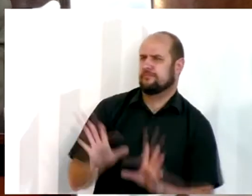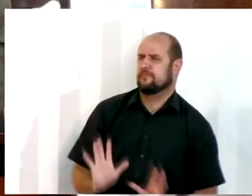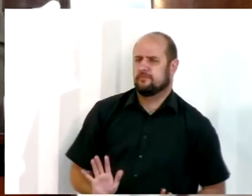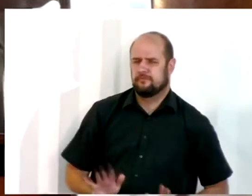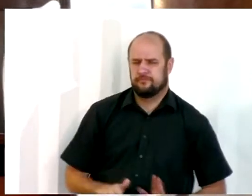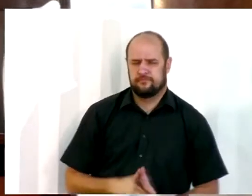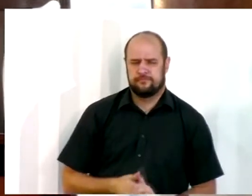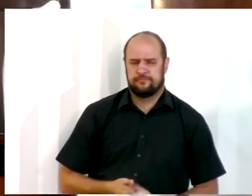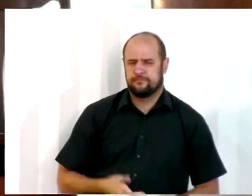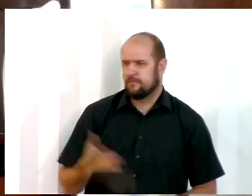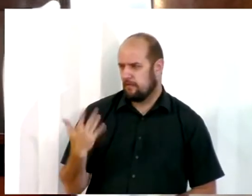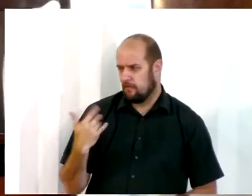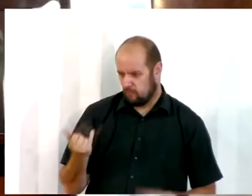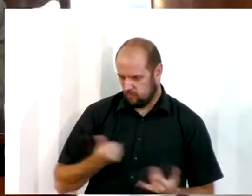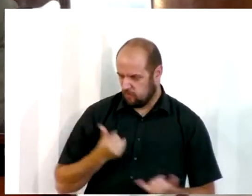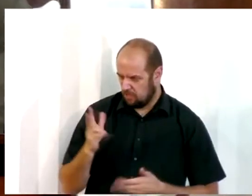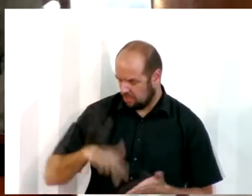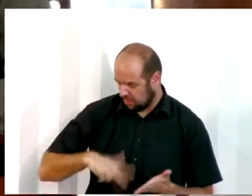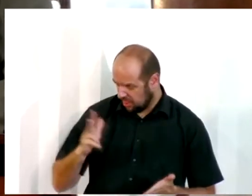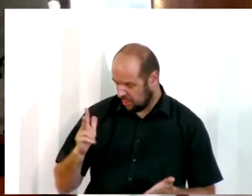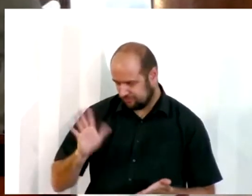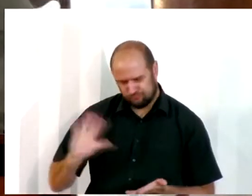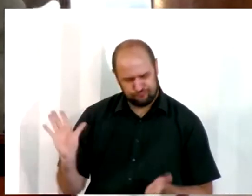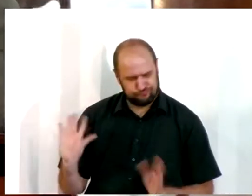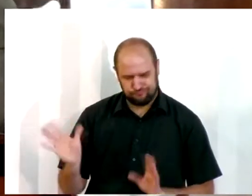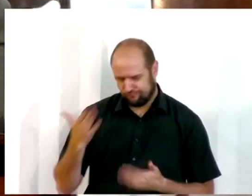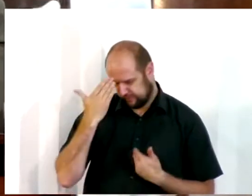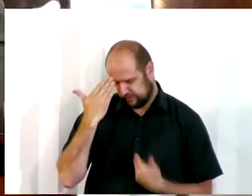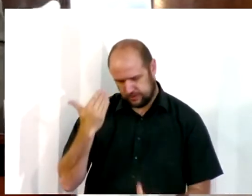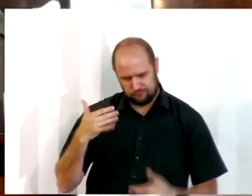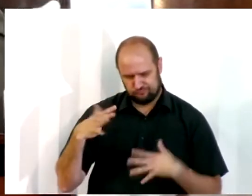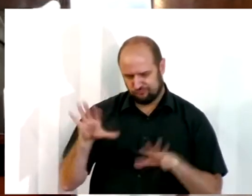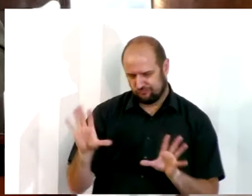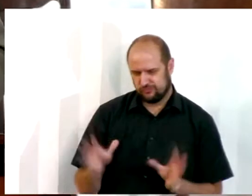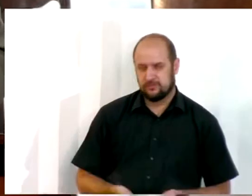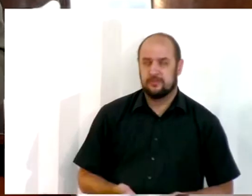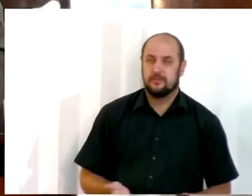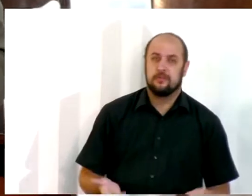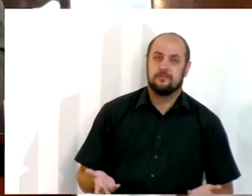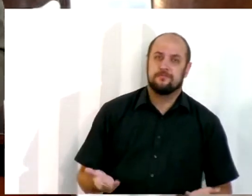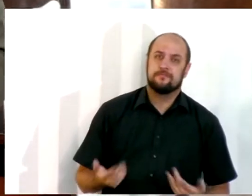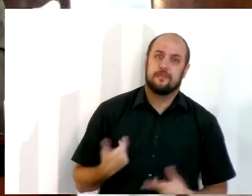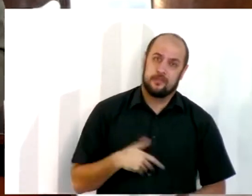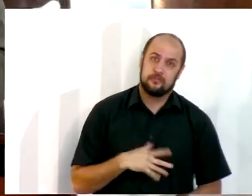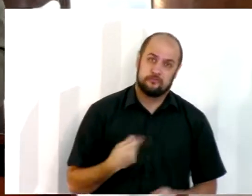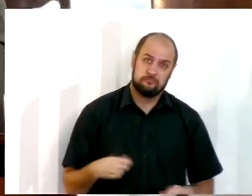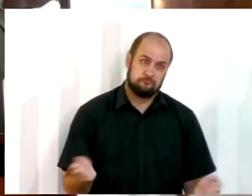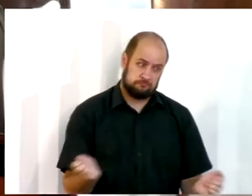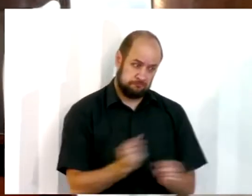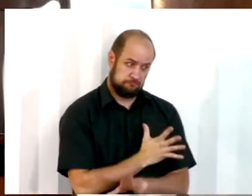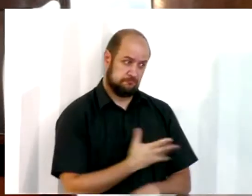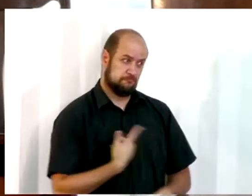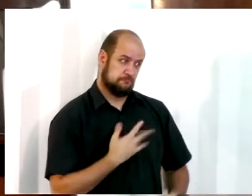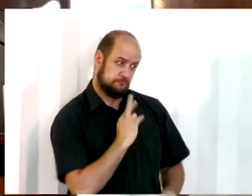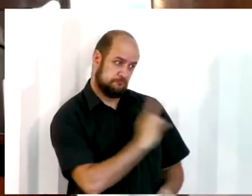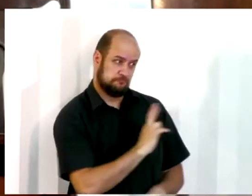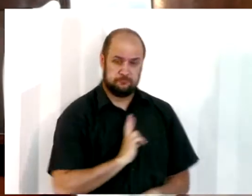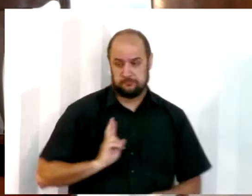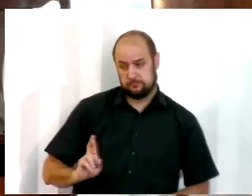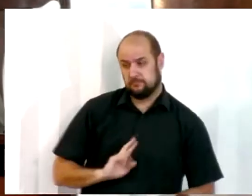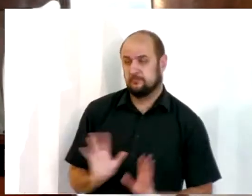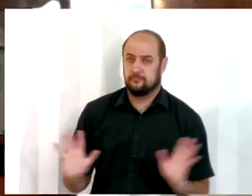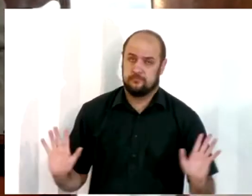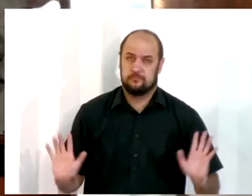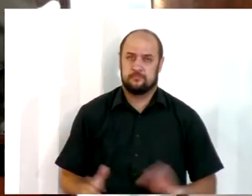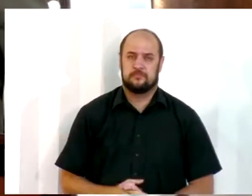Nem perca seu tempo de ler a Bíblia para mim. Não quero ouvir. Nós devemos estar preparados por essas duas situações. Mas olha só que coisa linda.